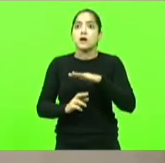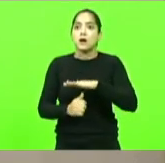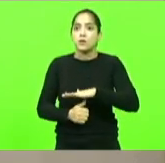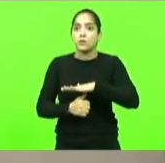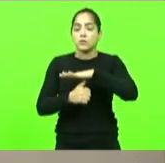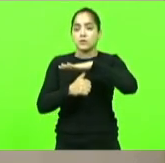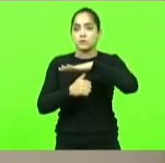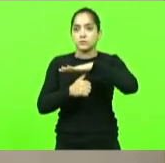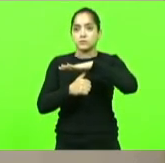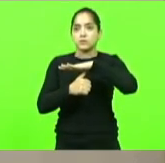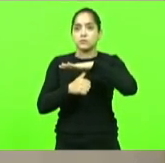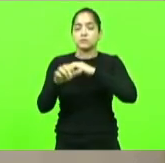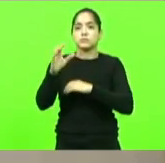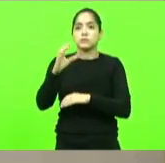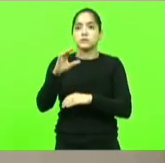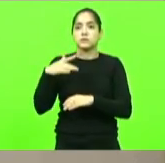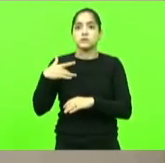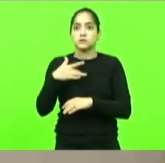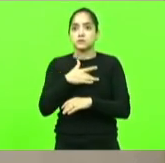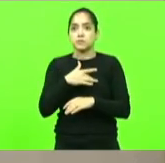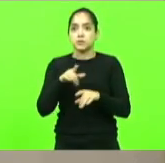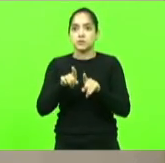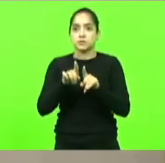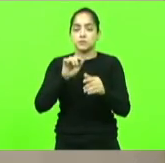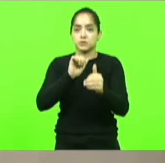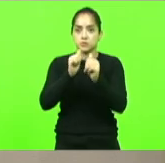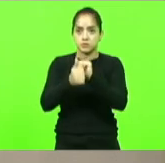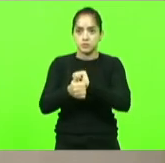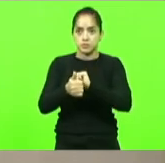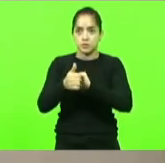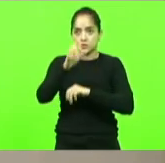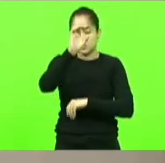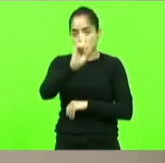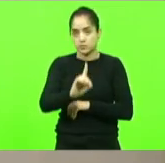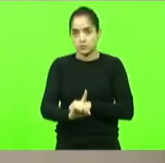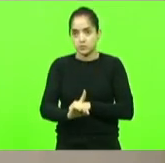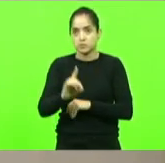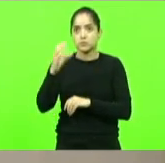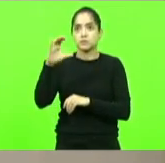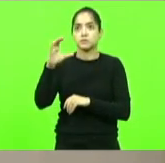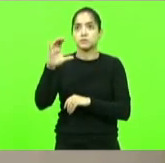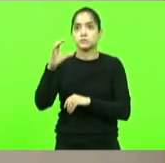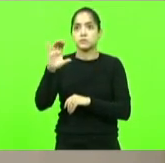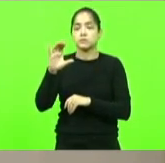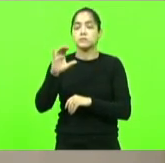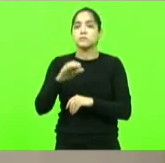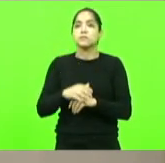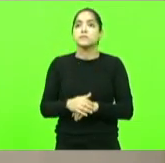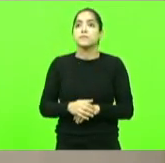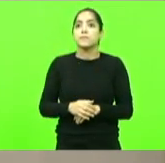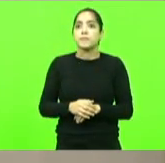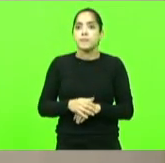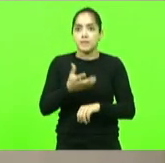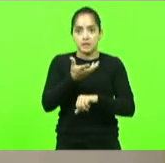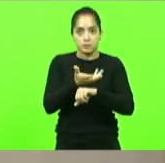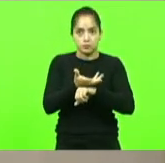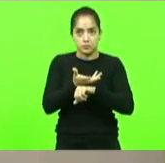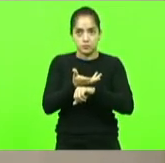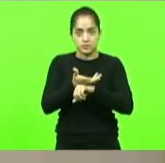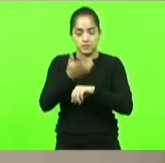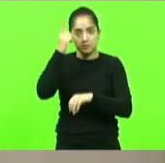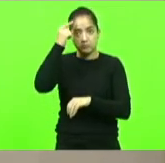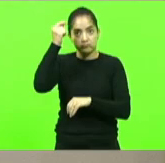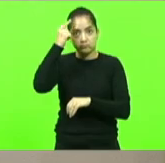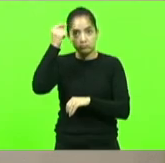de ciências da saúde e do esporte e ao diretor do centro de ciências agro veterinárias da UDESC respectivamente para que